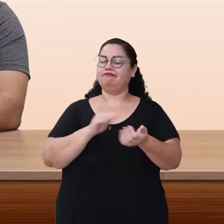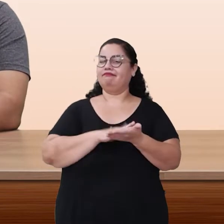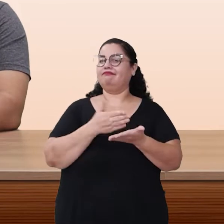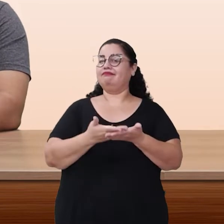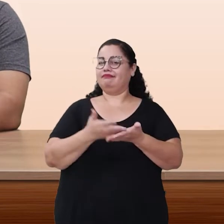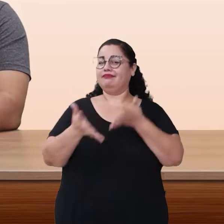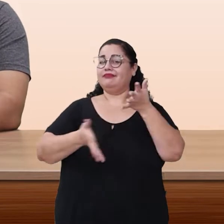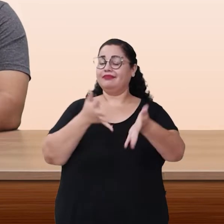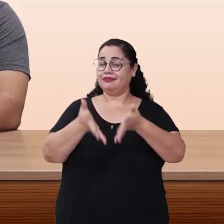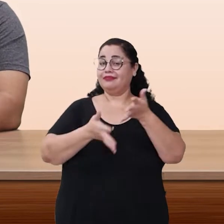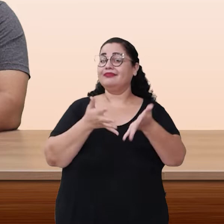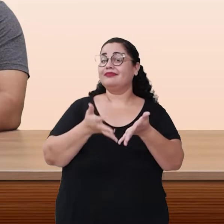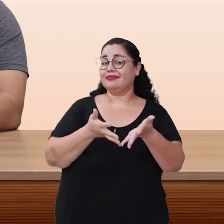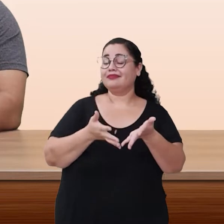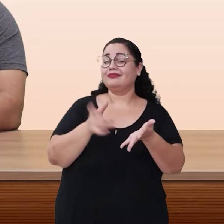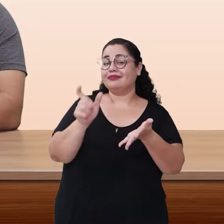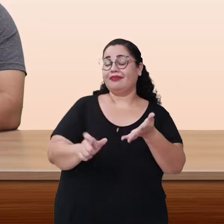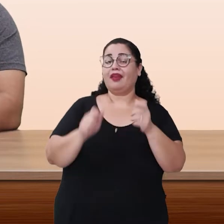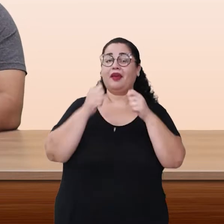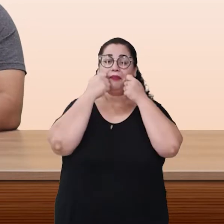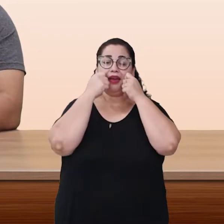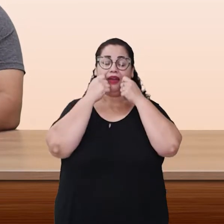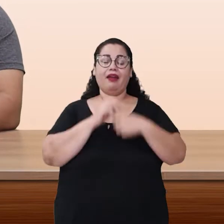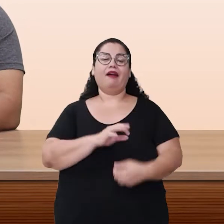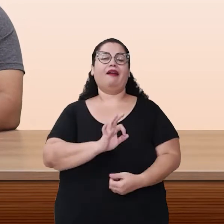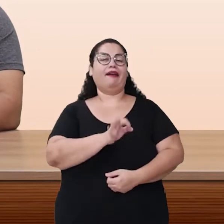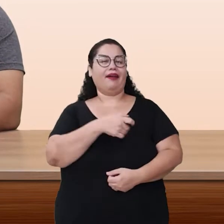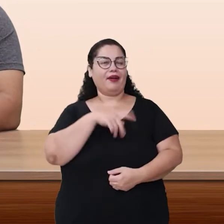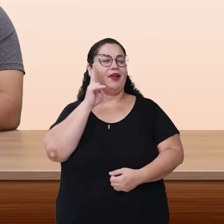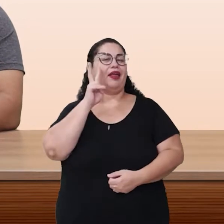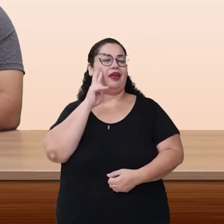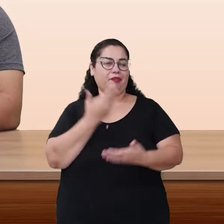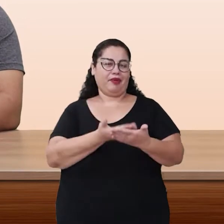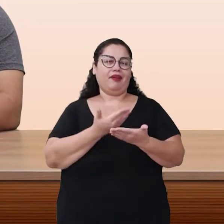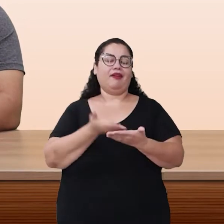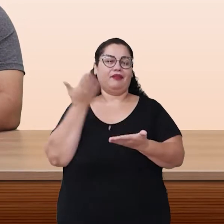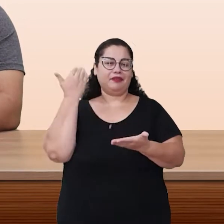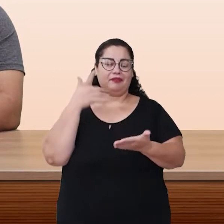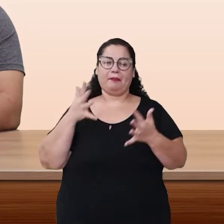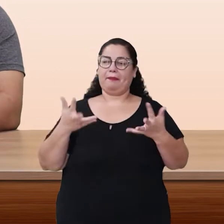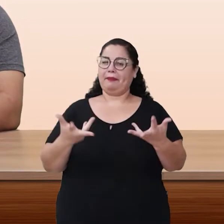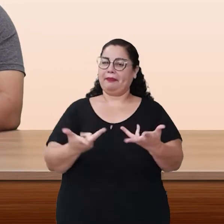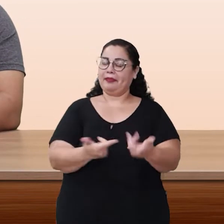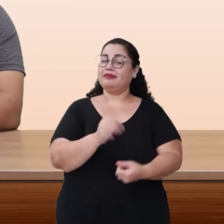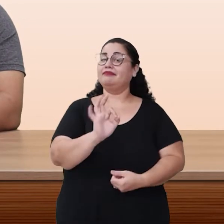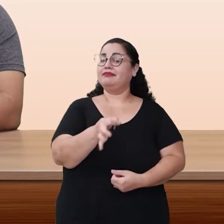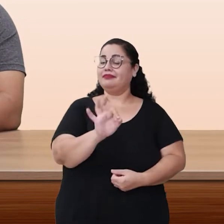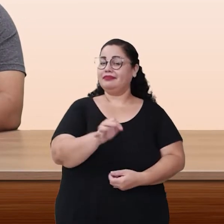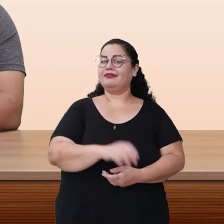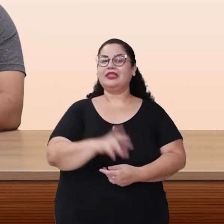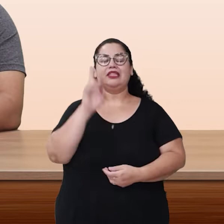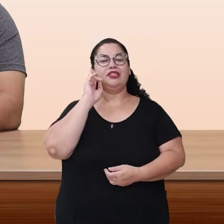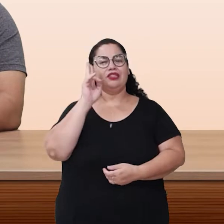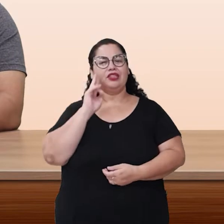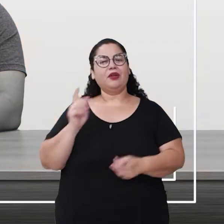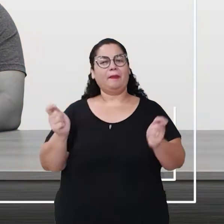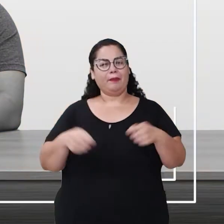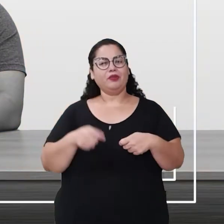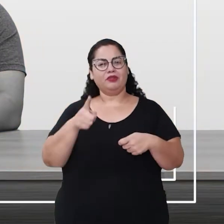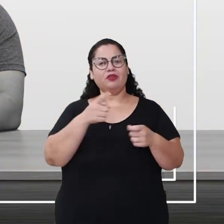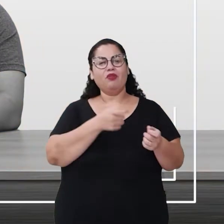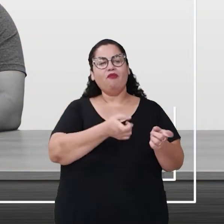foi lindamente interpretado pela nossa querida intérprete Mariana. Ah, eu lembro dessa videoaula. Foi um momento muito belo mesmo.